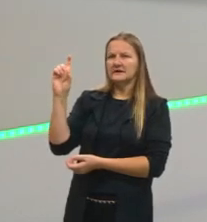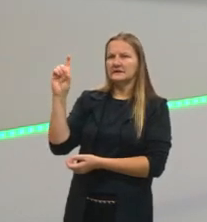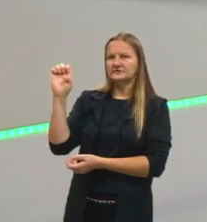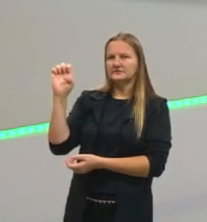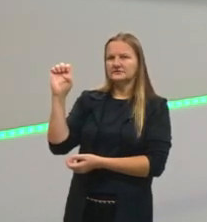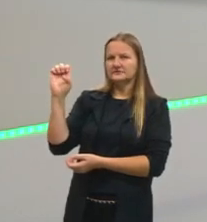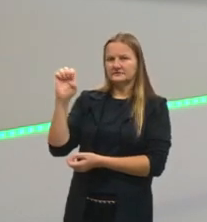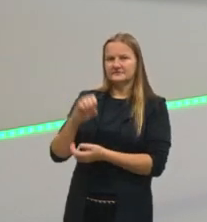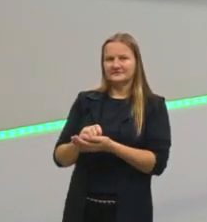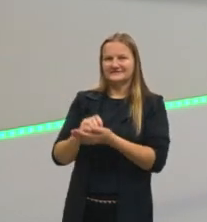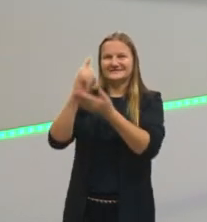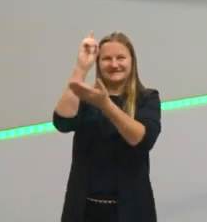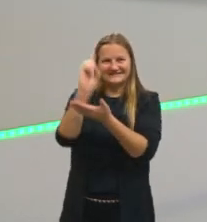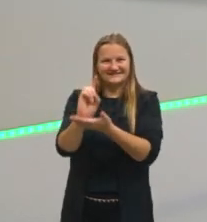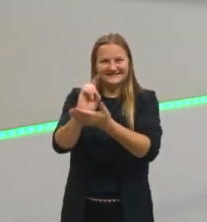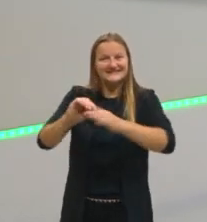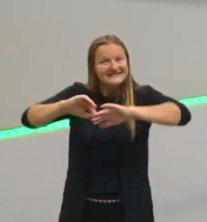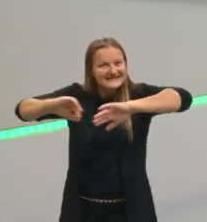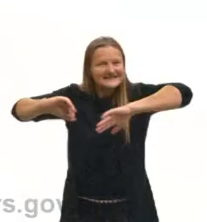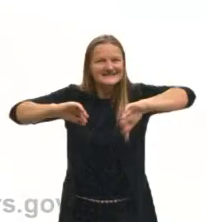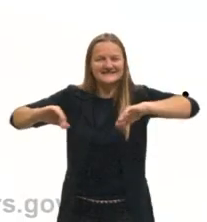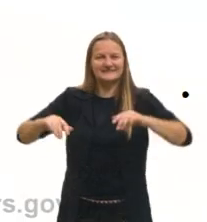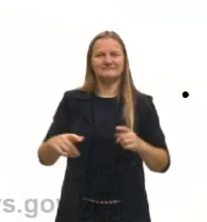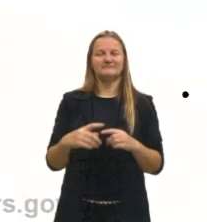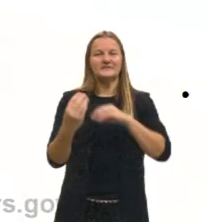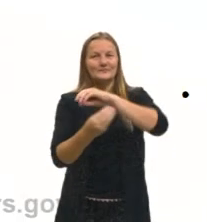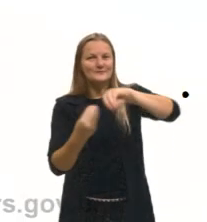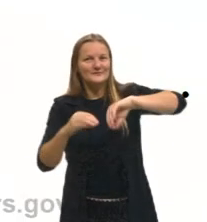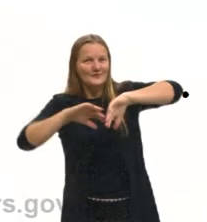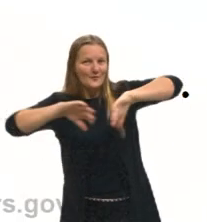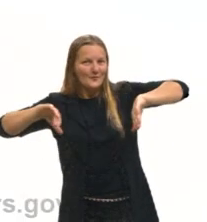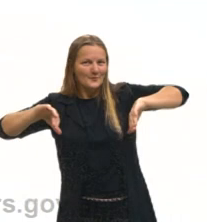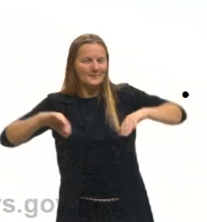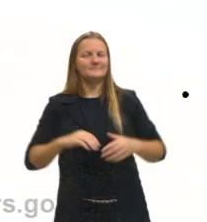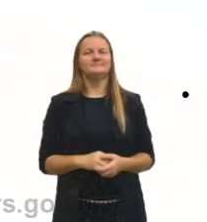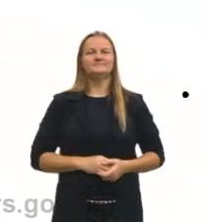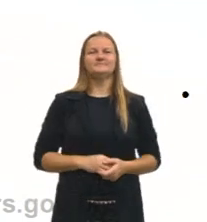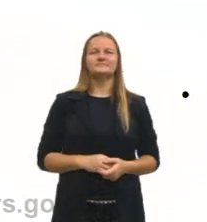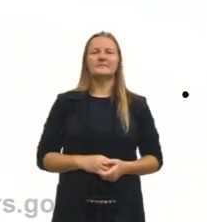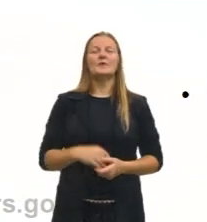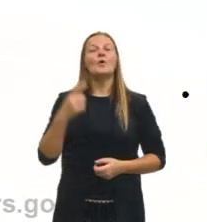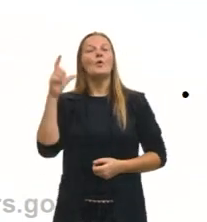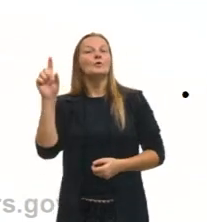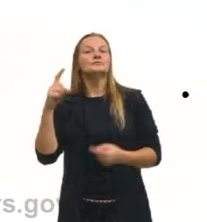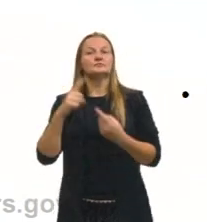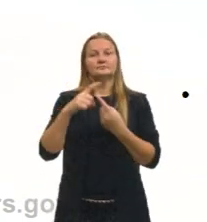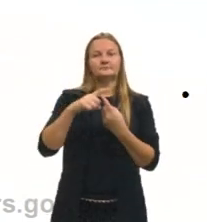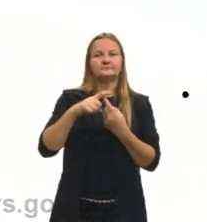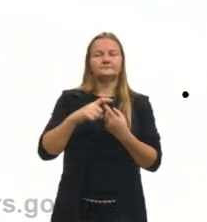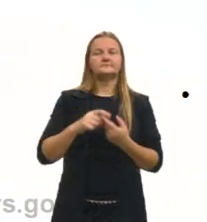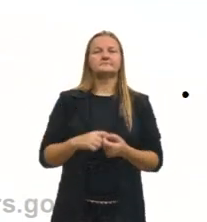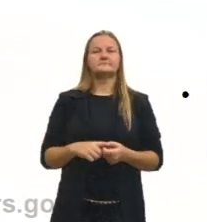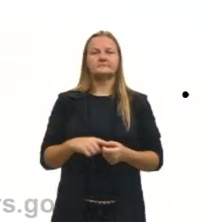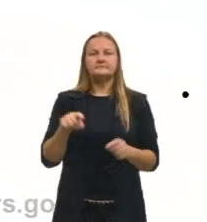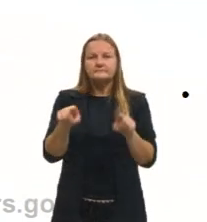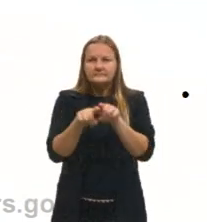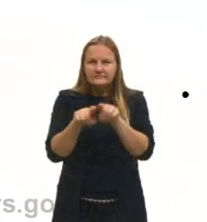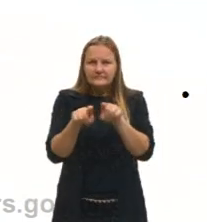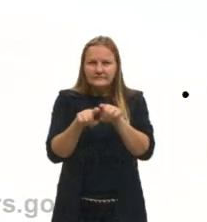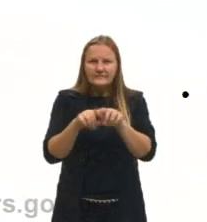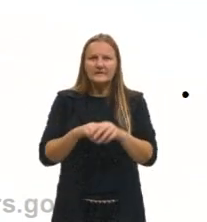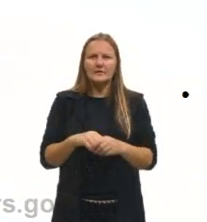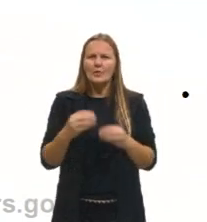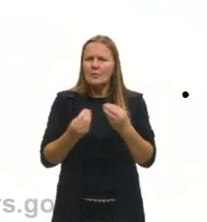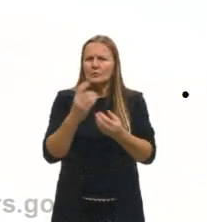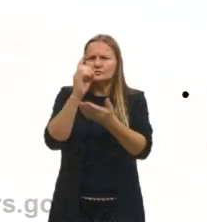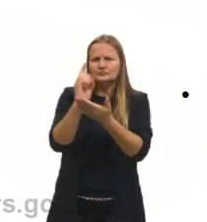sólidos, uma mistura heterogênea de sólidos. Outro que utiliza esse mesmo princípio